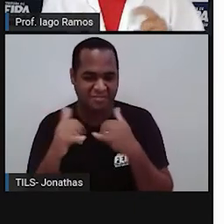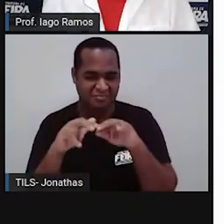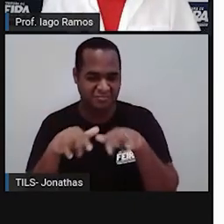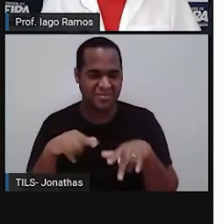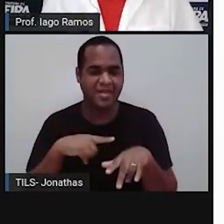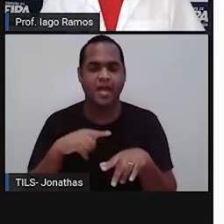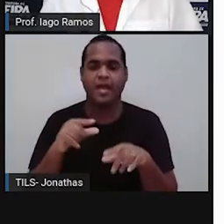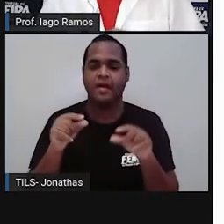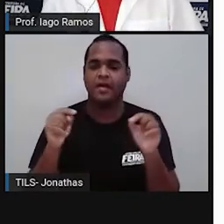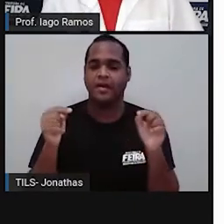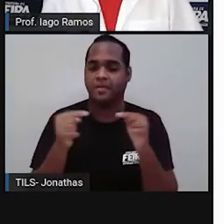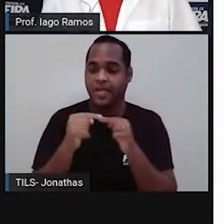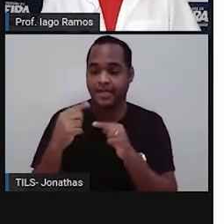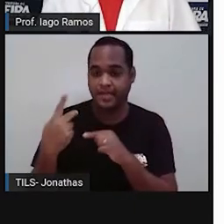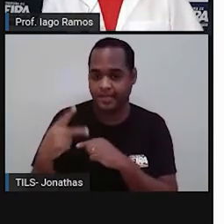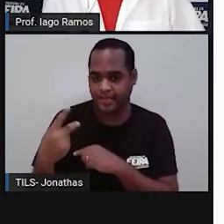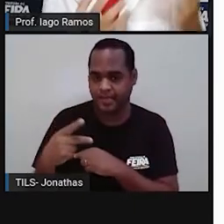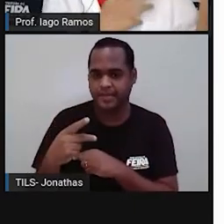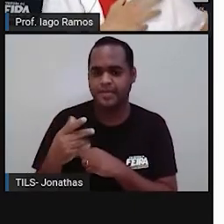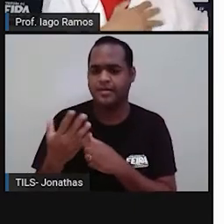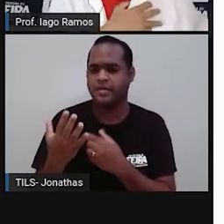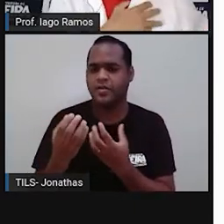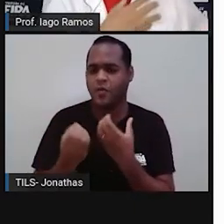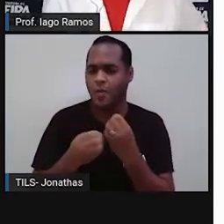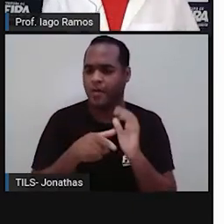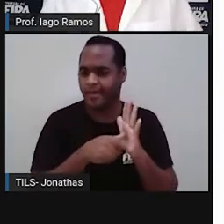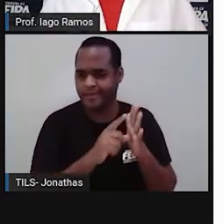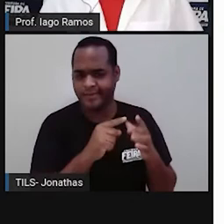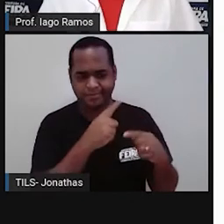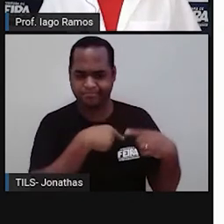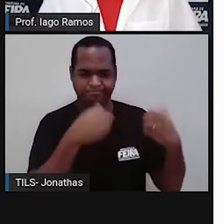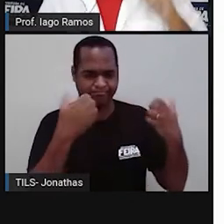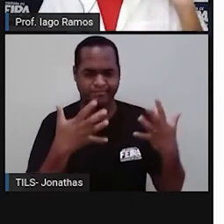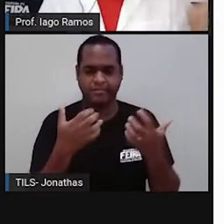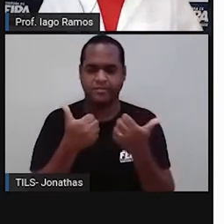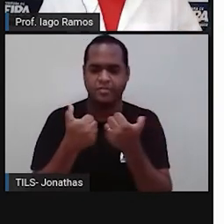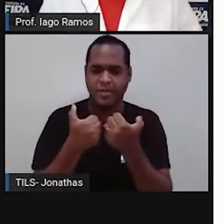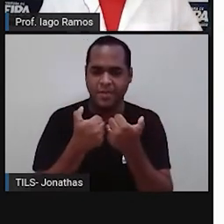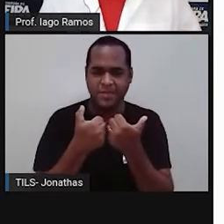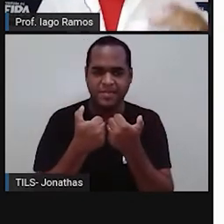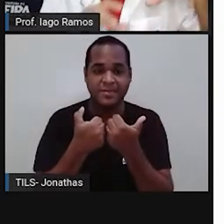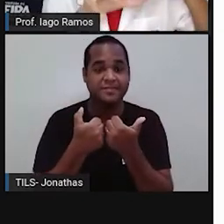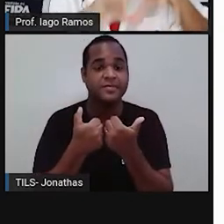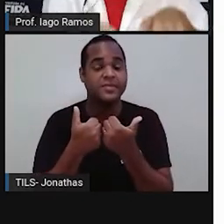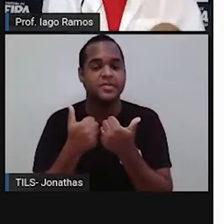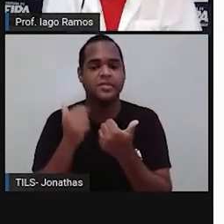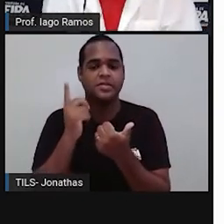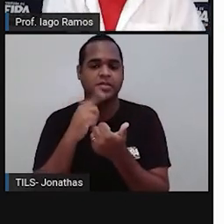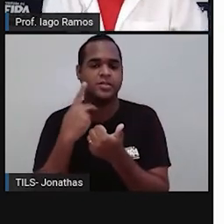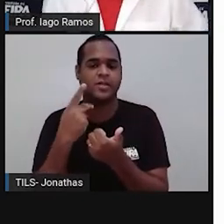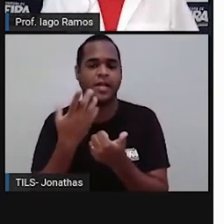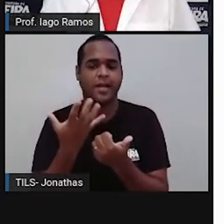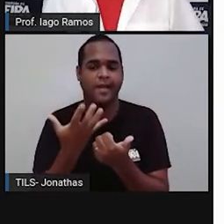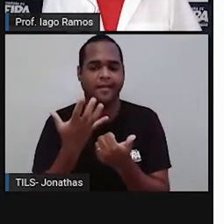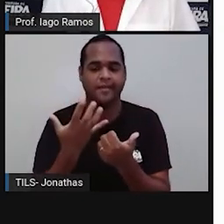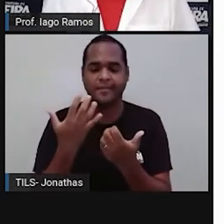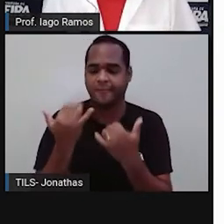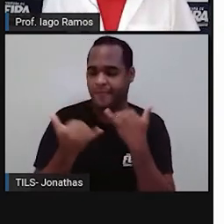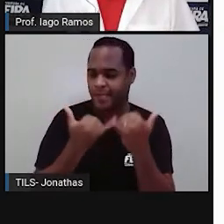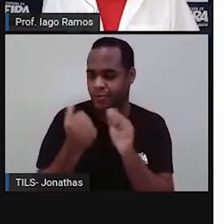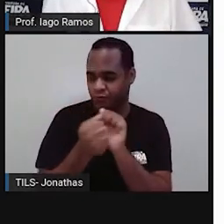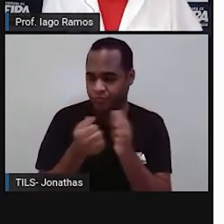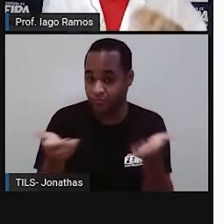ele já foi proposto para você em aulas anteriores. Só que eu queria jogar aqui agora com você,